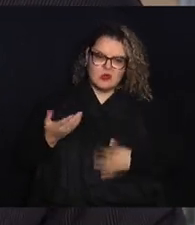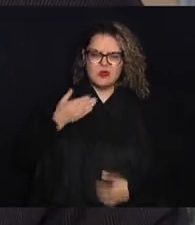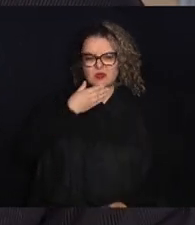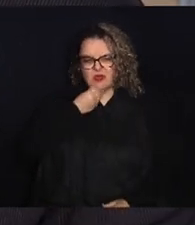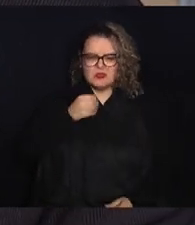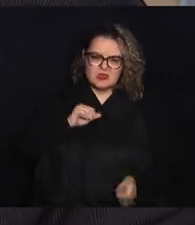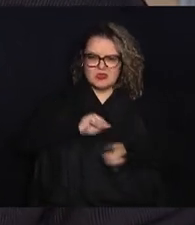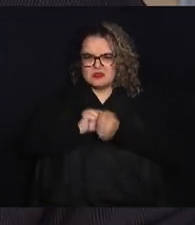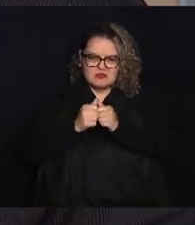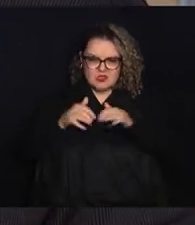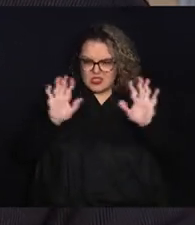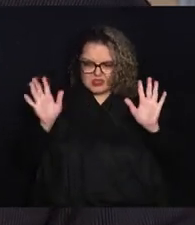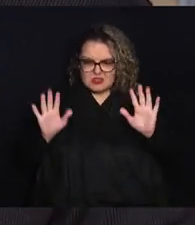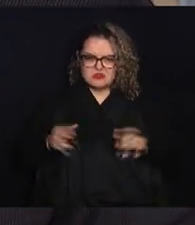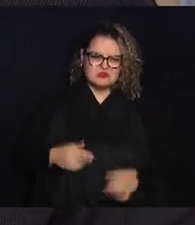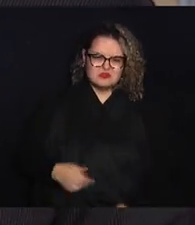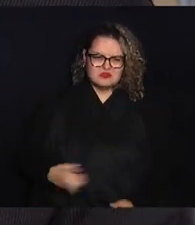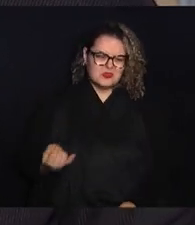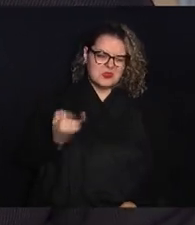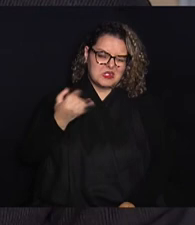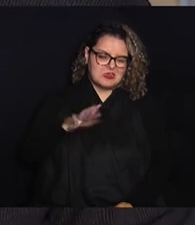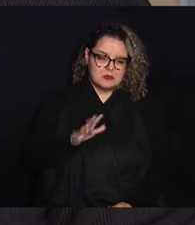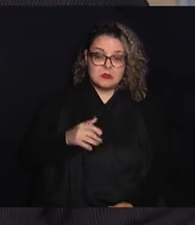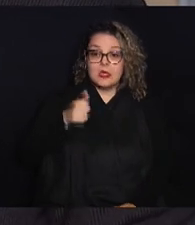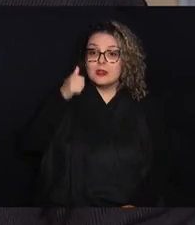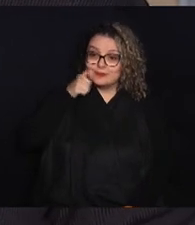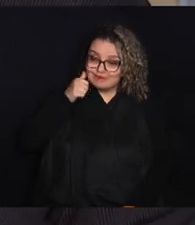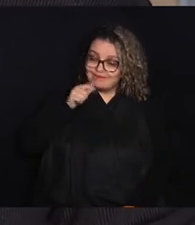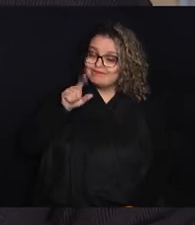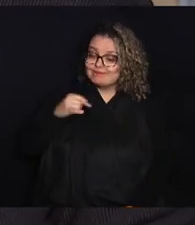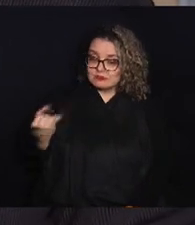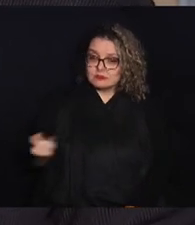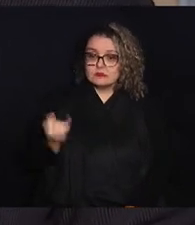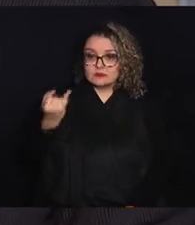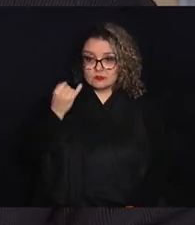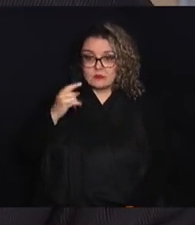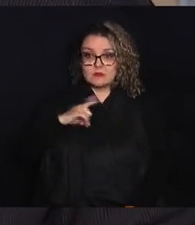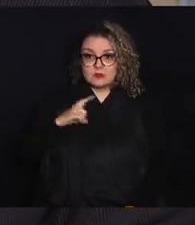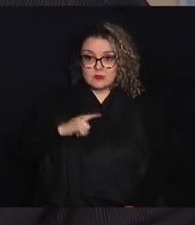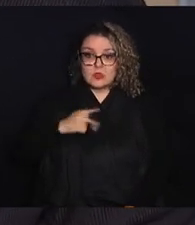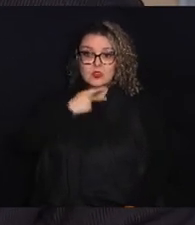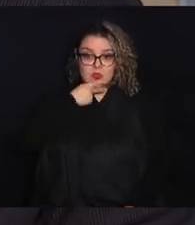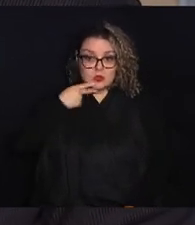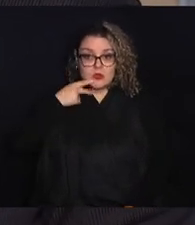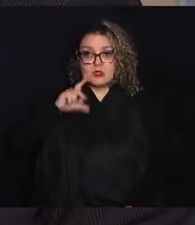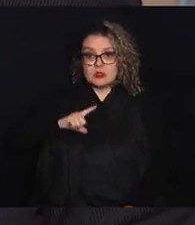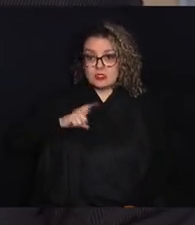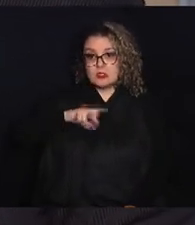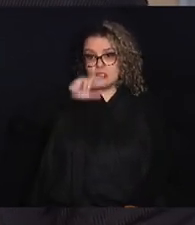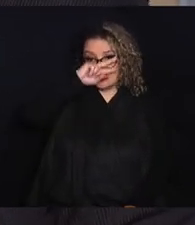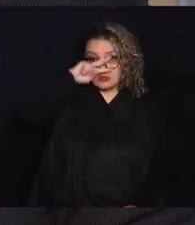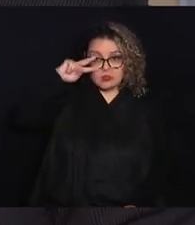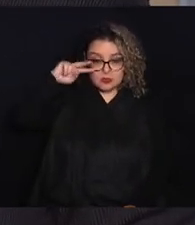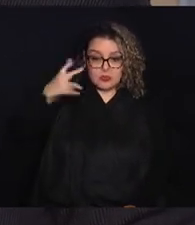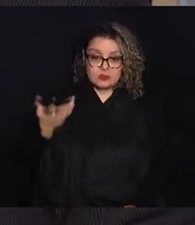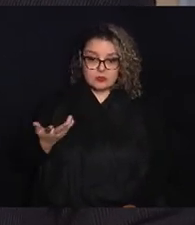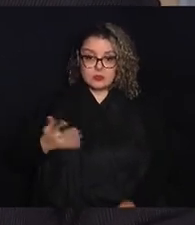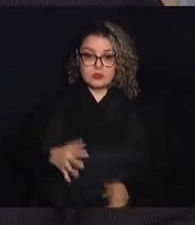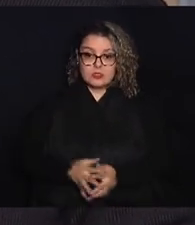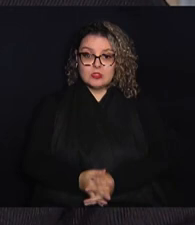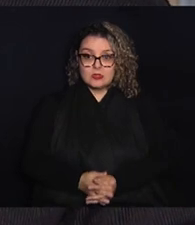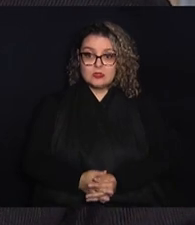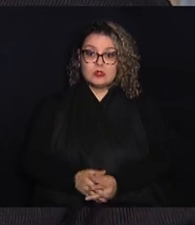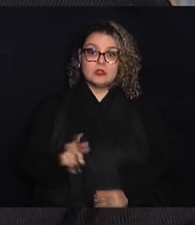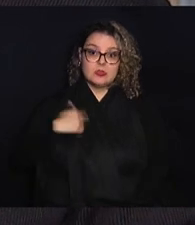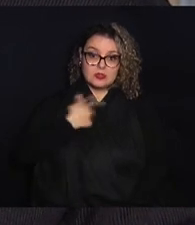vira, nem liga tanto para essas coisas, mas tipo, a mulher é fundamental ter uma calcinha, ter um sutiã. E a gente tem